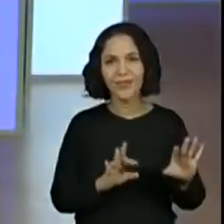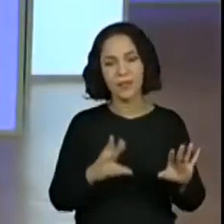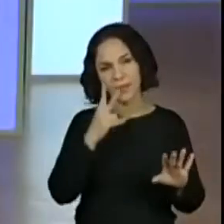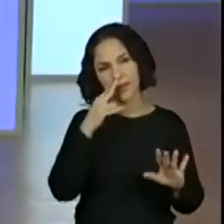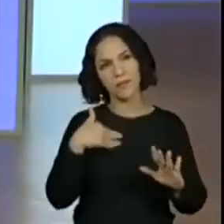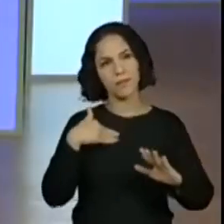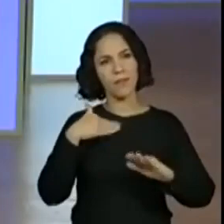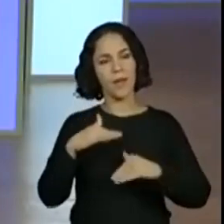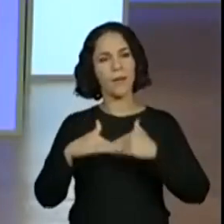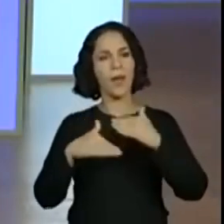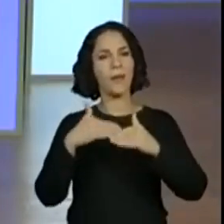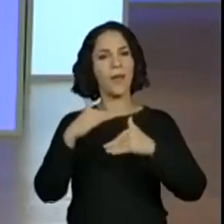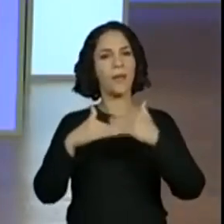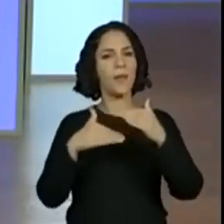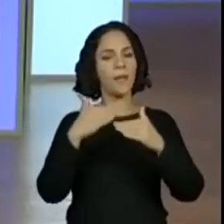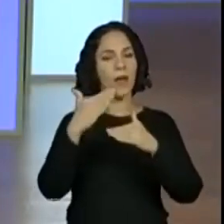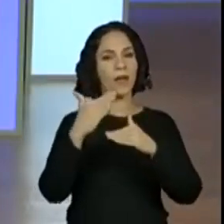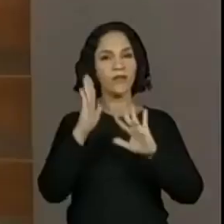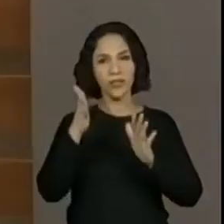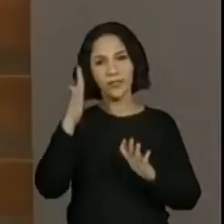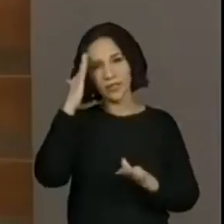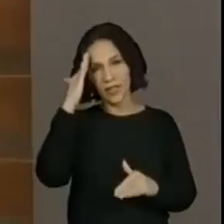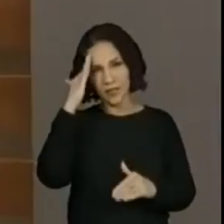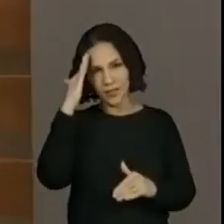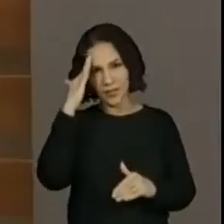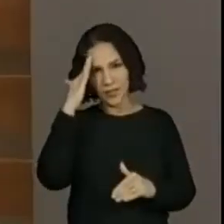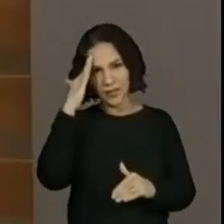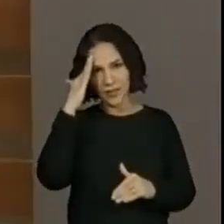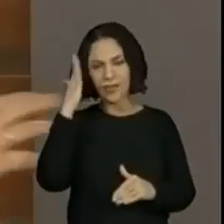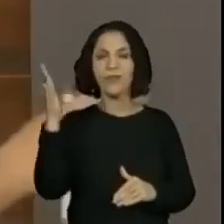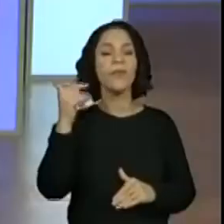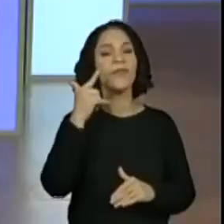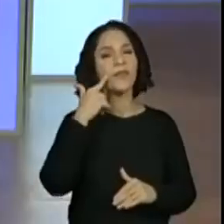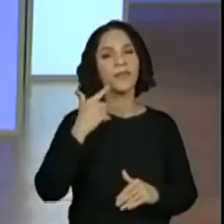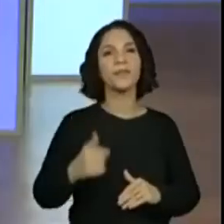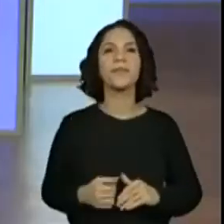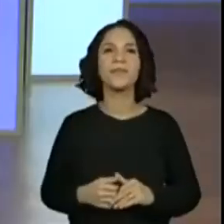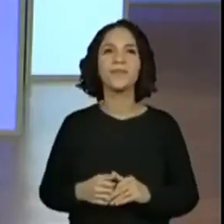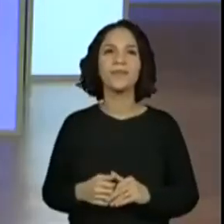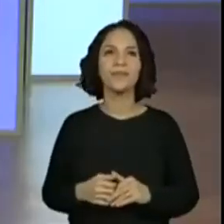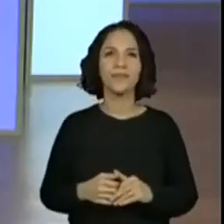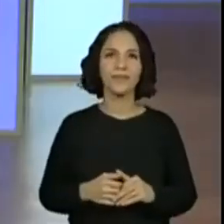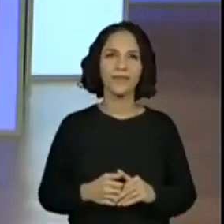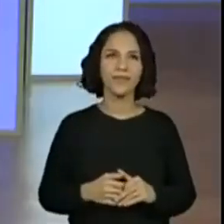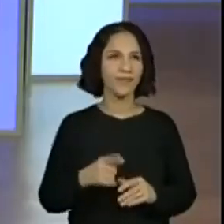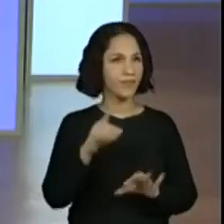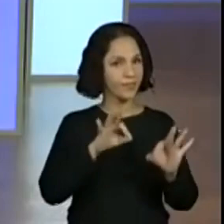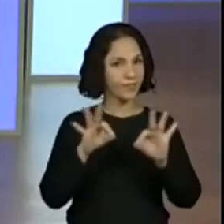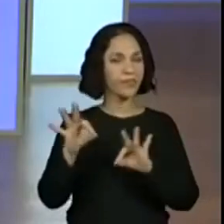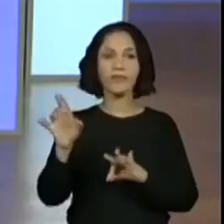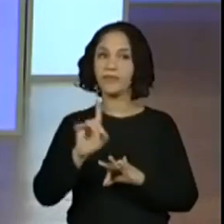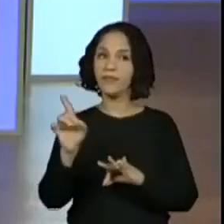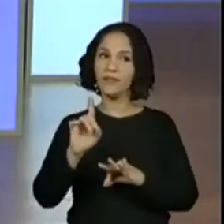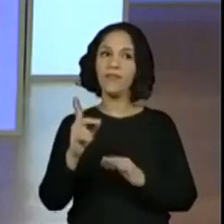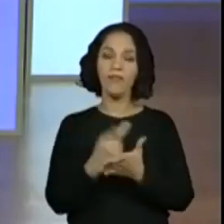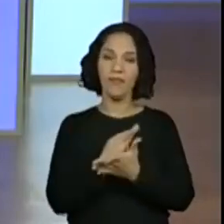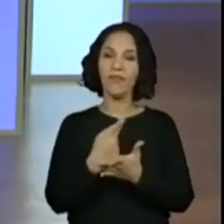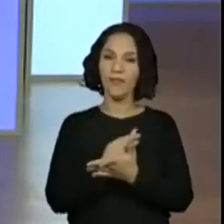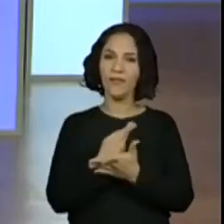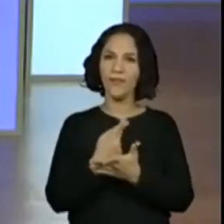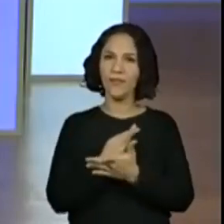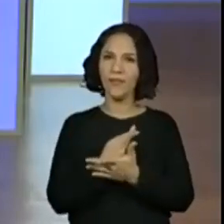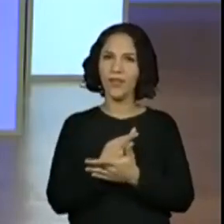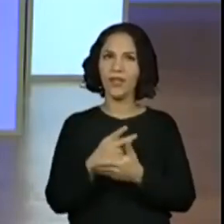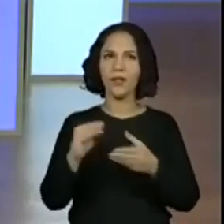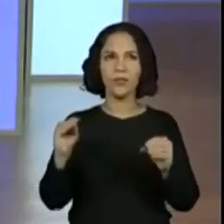crescendo o desafio. E aí? Será que você já adivinhou? Vamos conferir? Não, não está na ordem que apareceu aqui, não. Não ajude Dá